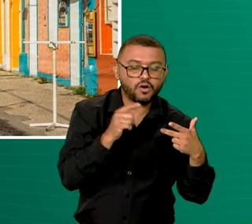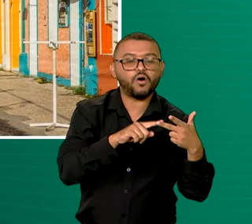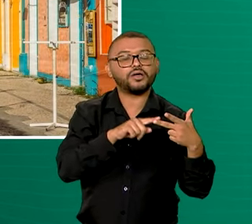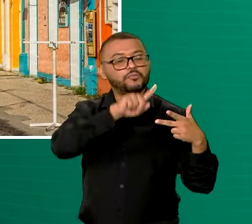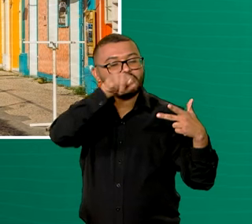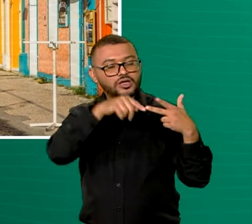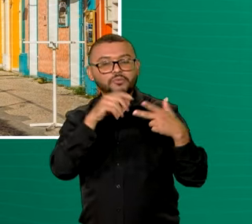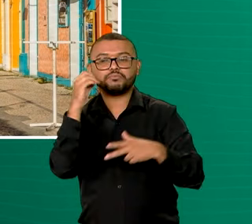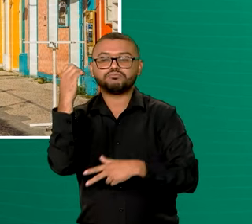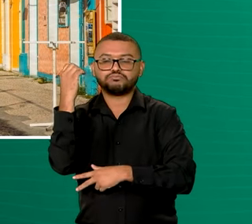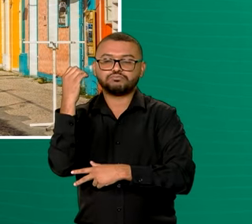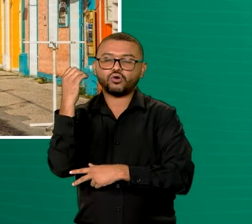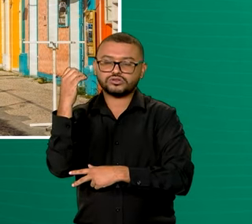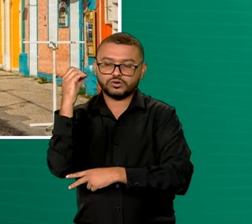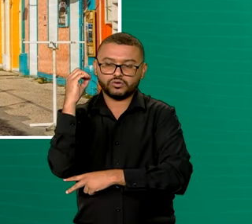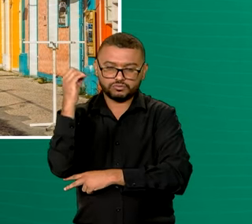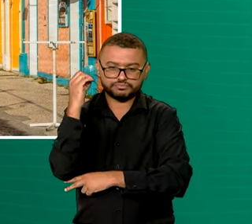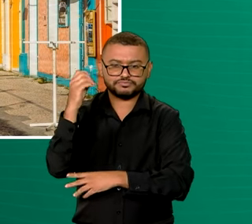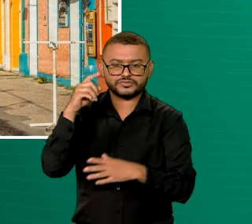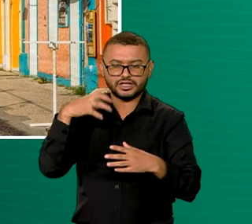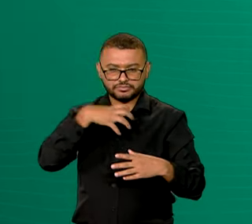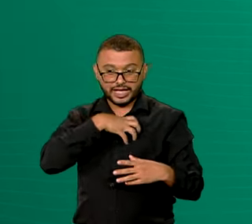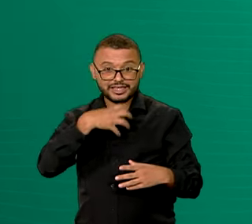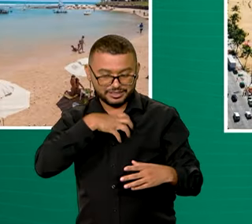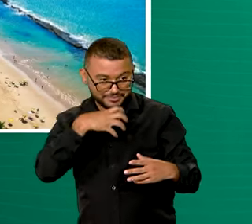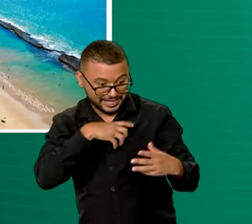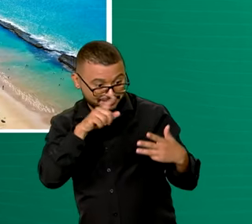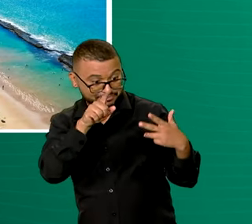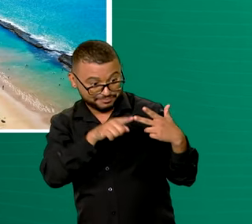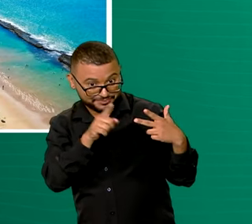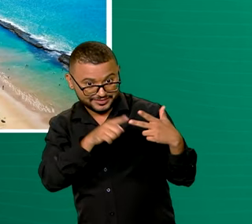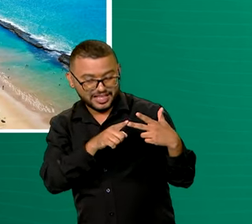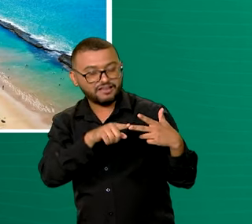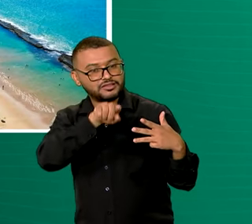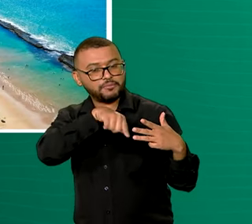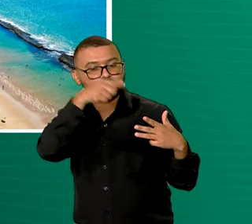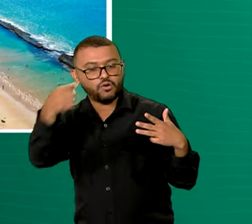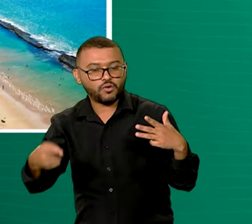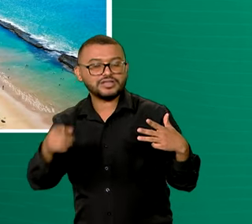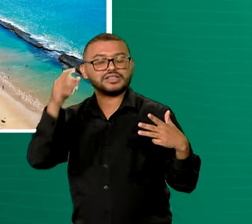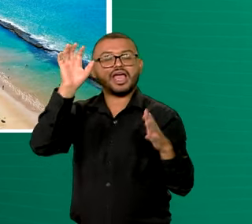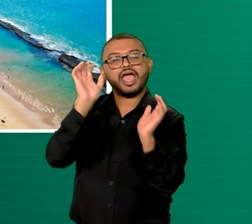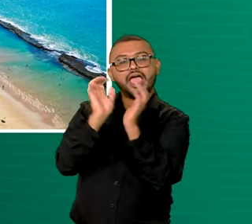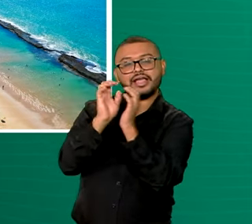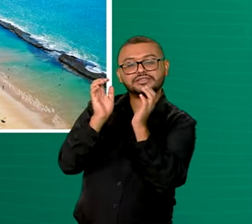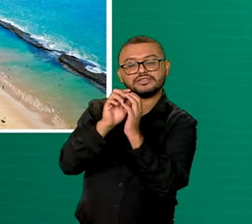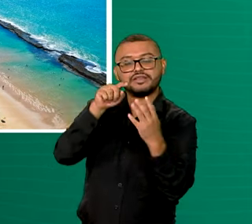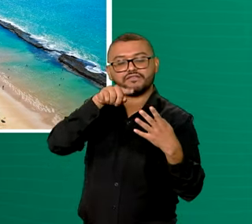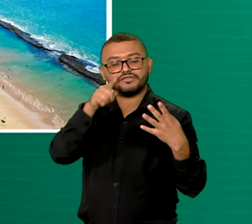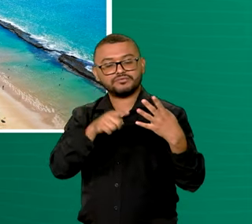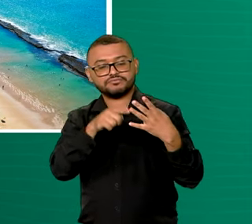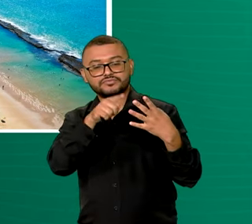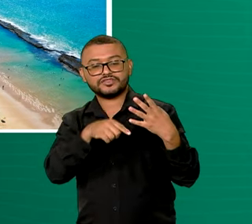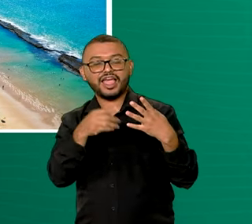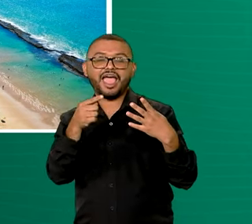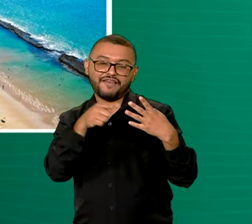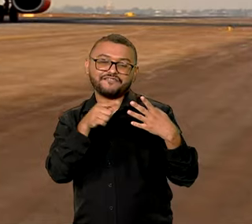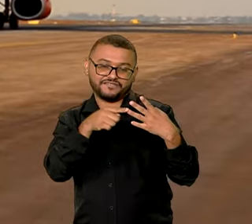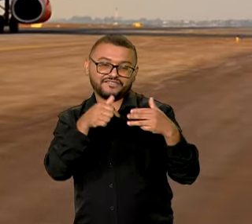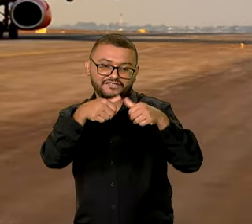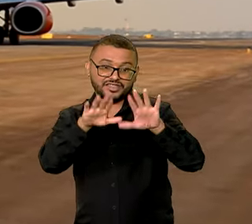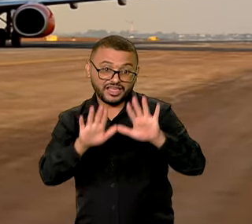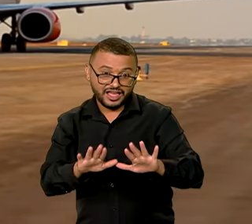Seguro, empatadas na segunda colocação. Já Porto de Galinhas e Recife dividem o terceiro lugar.